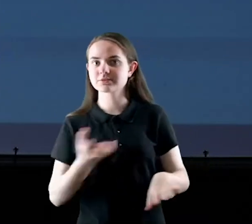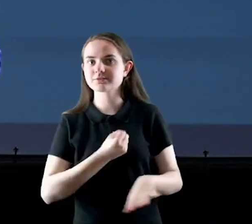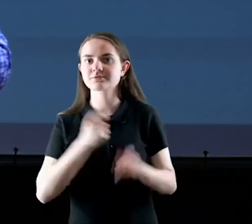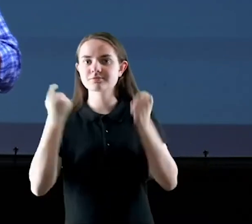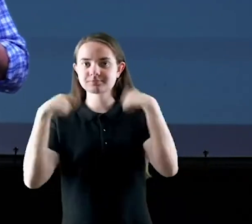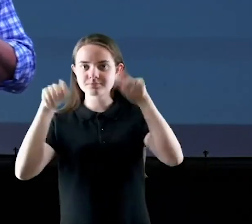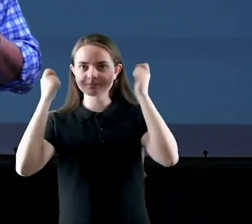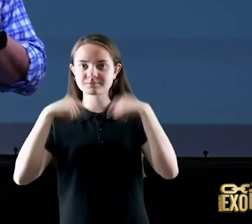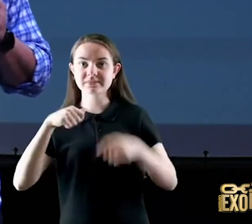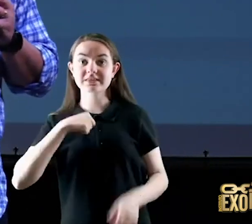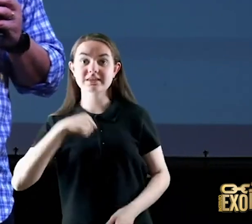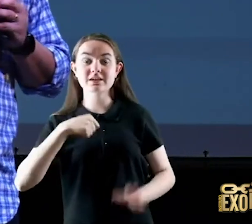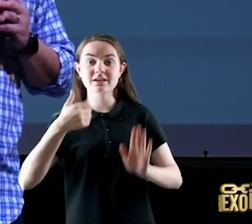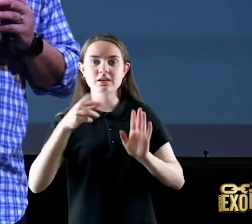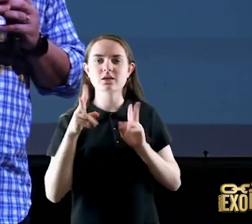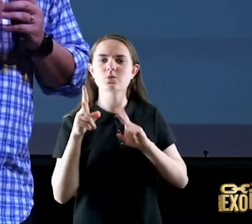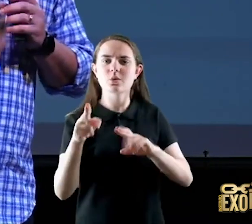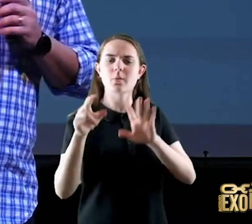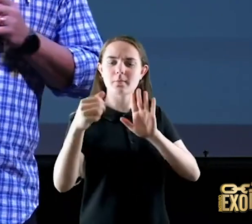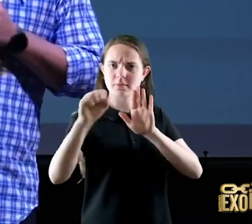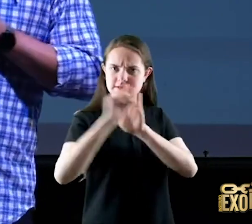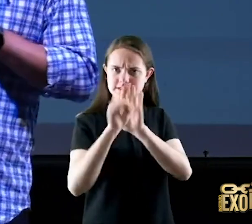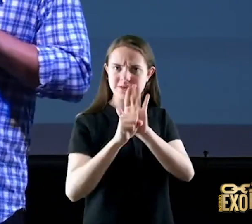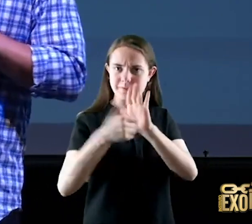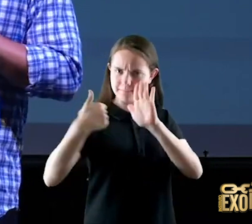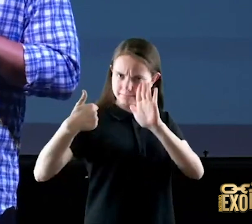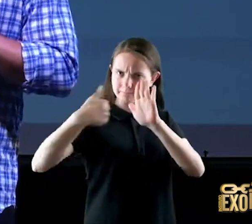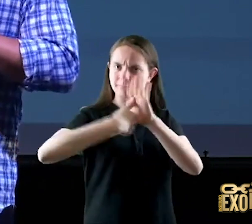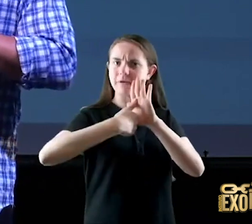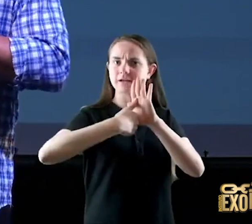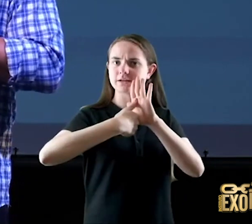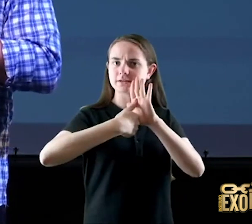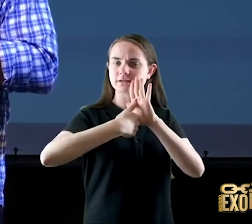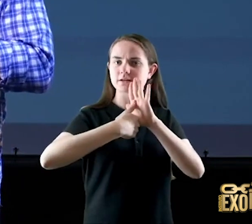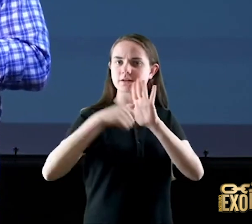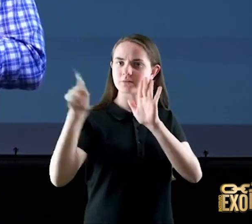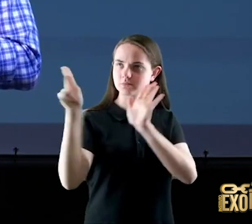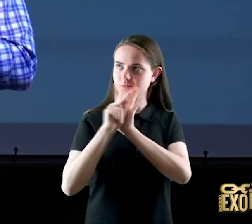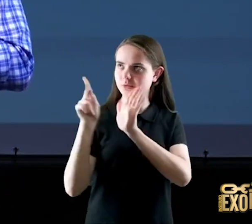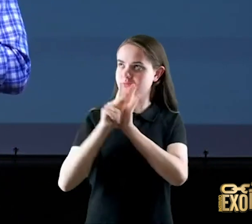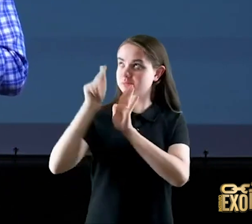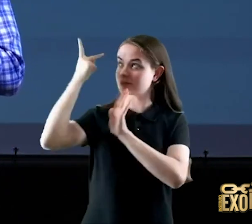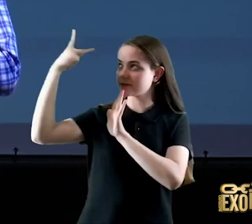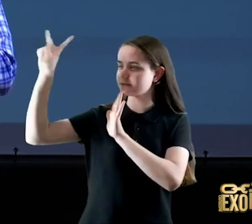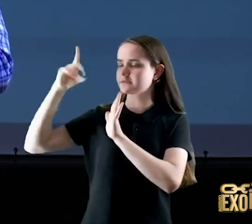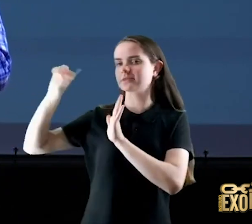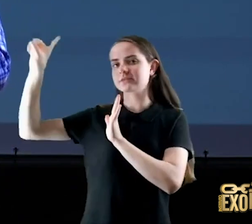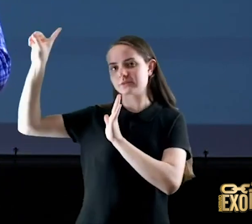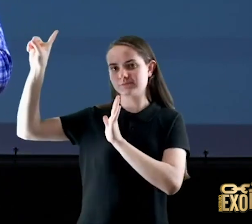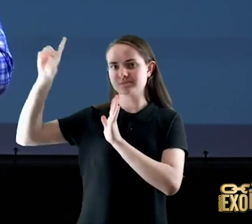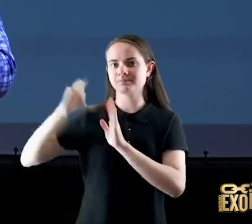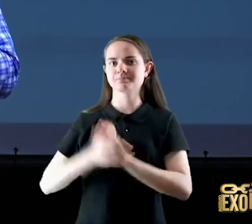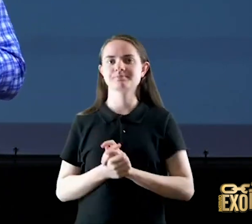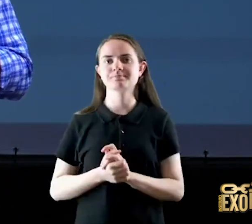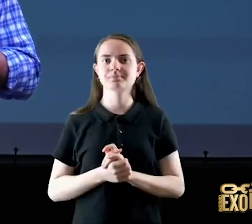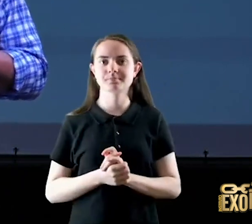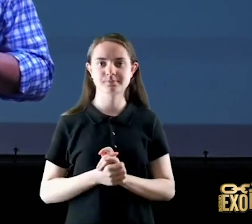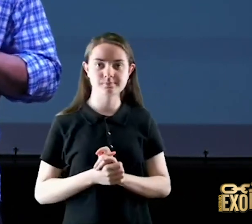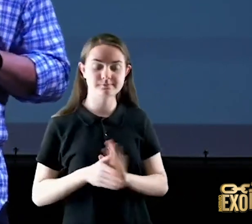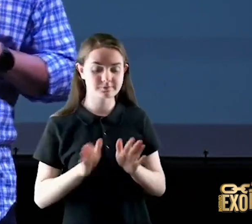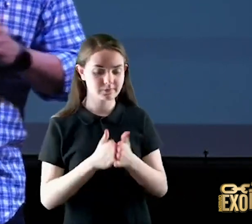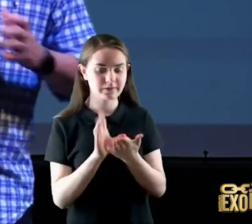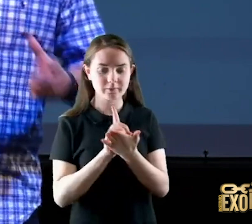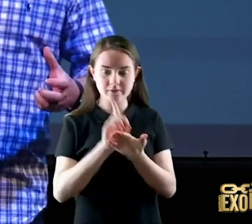e o nosso Deus é protetor o nosso Deus, Ele nos guarda, e quando a Bíblia fala isso, a Bíblia não mente